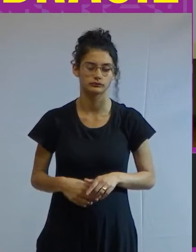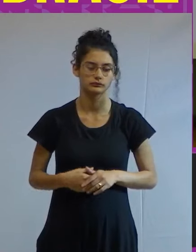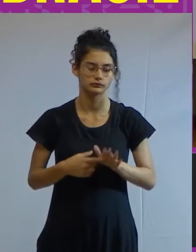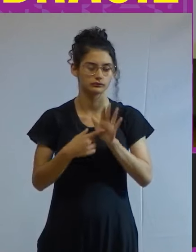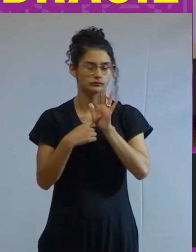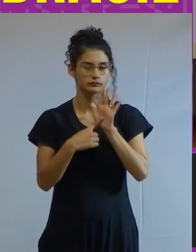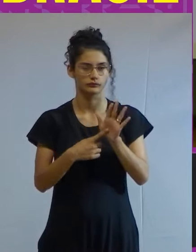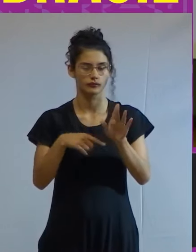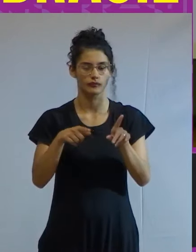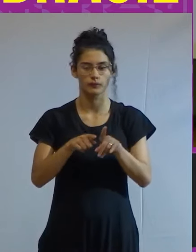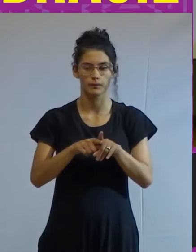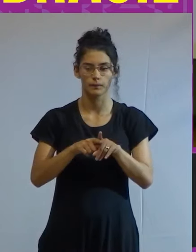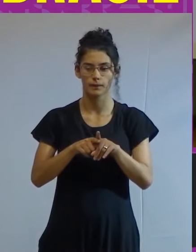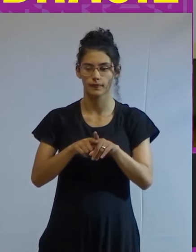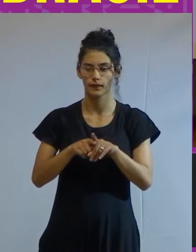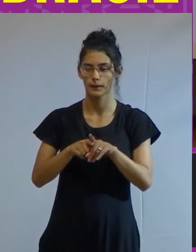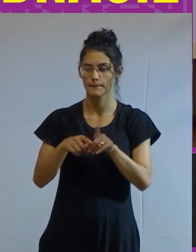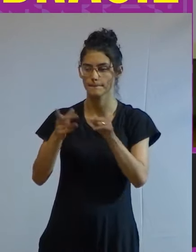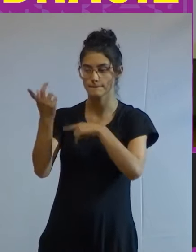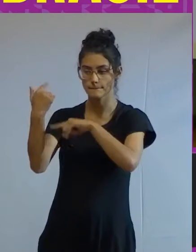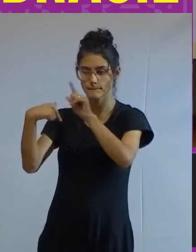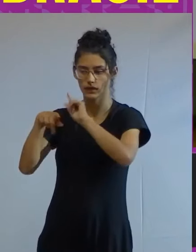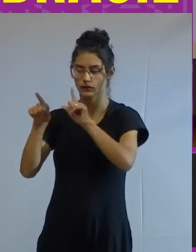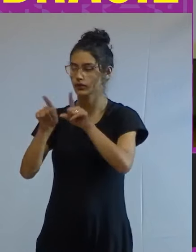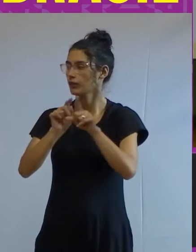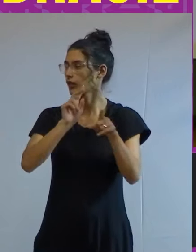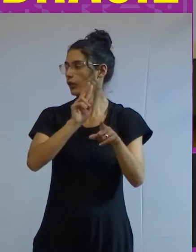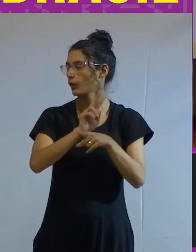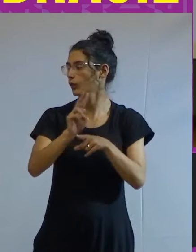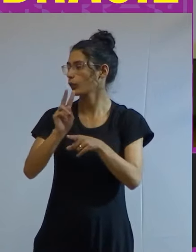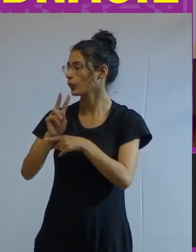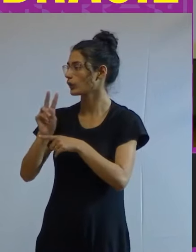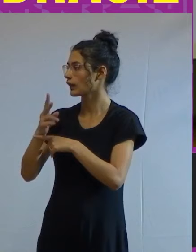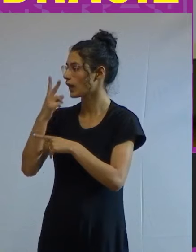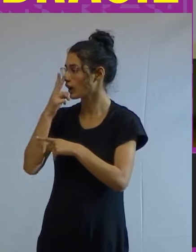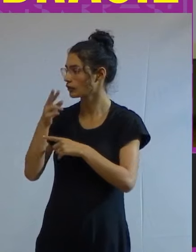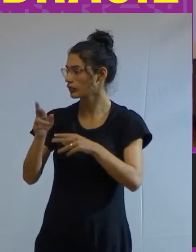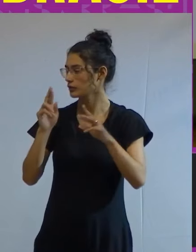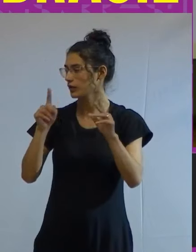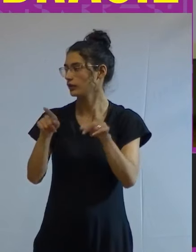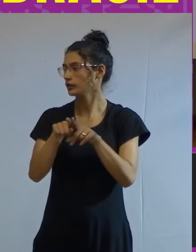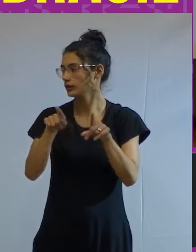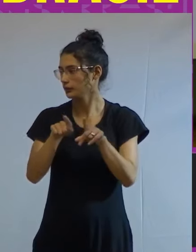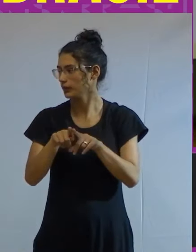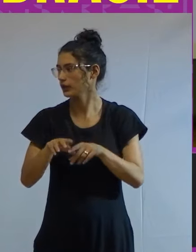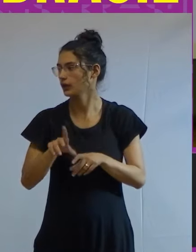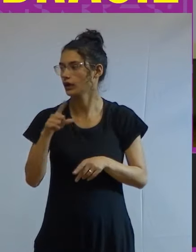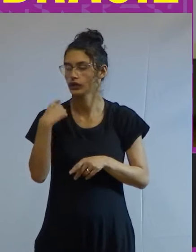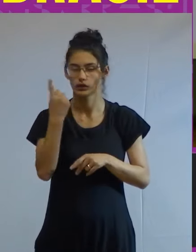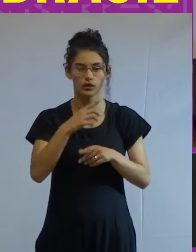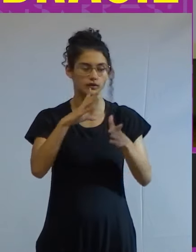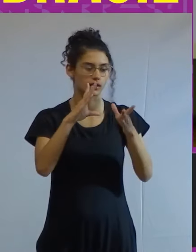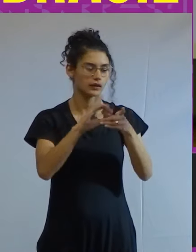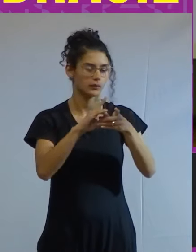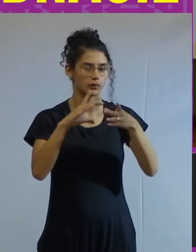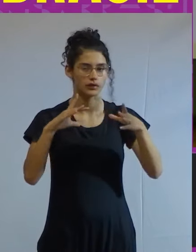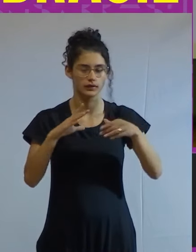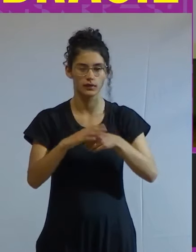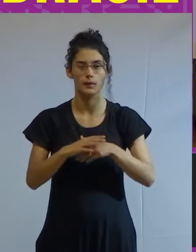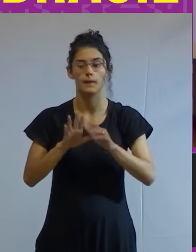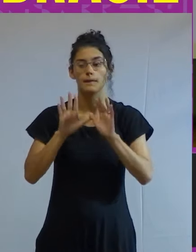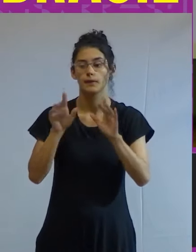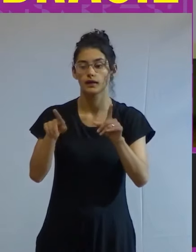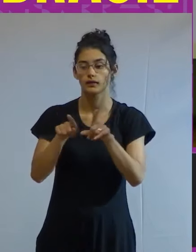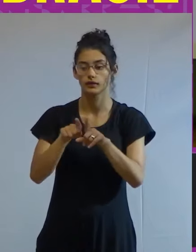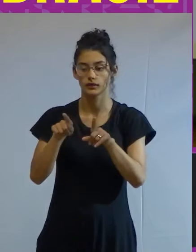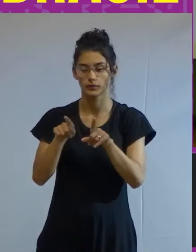pequeno salto e preservar eu espero assim a nossa democracia só que